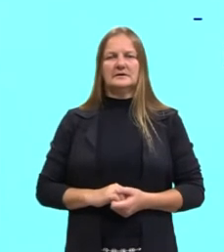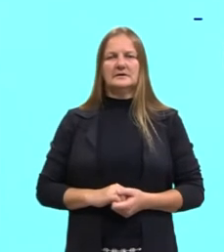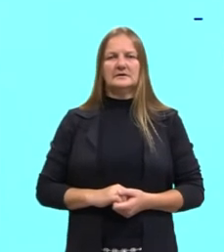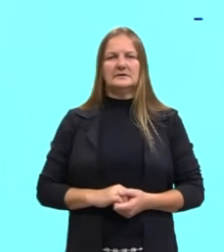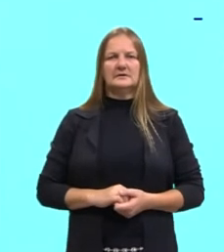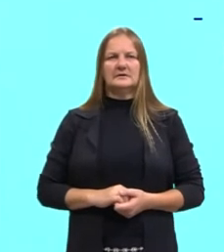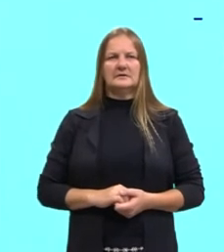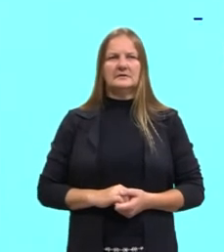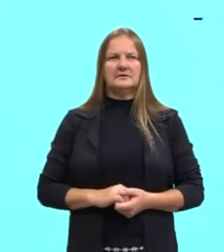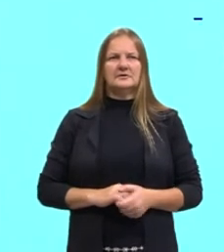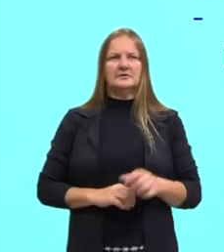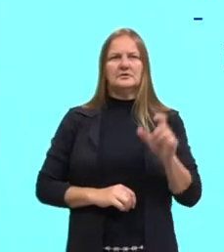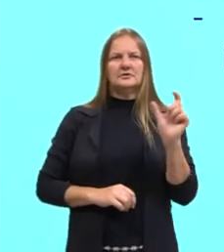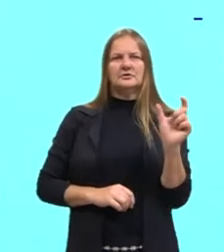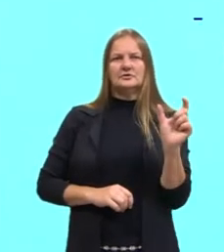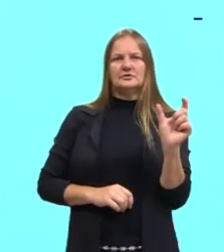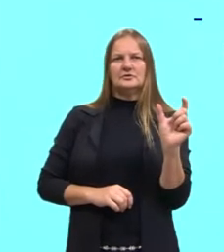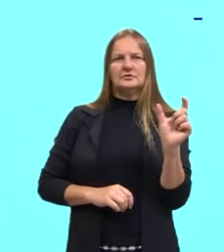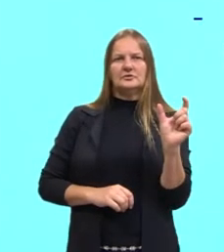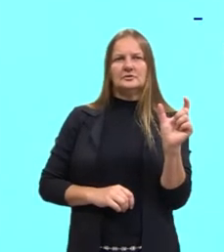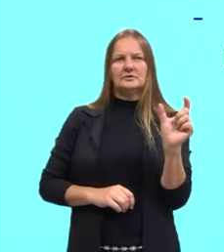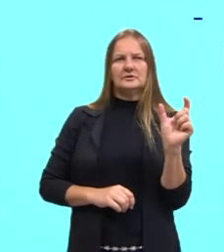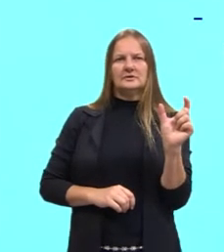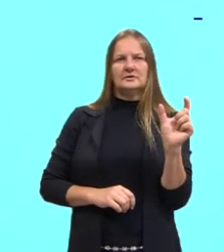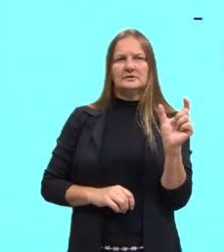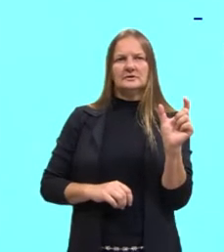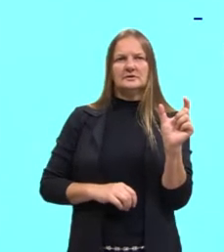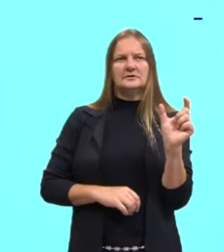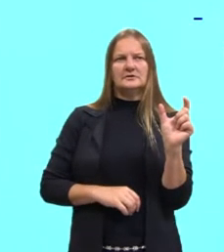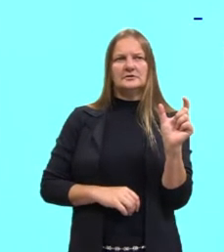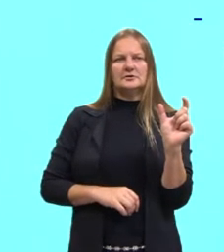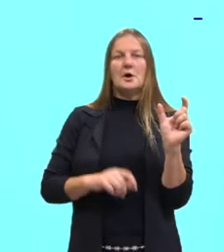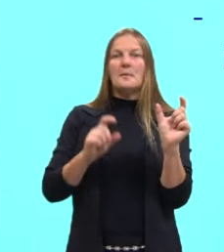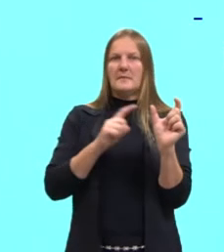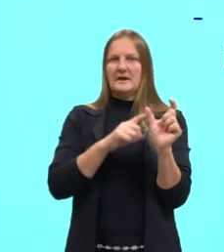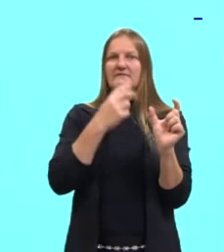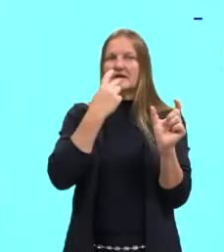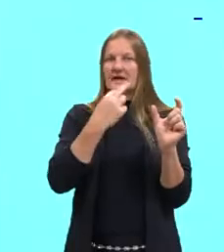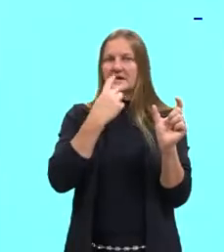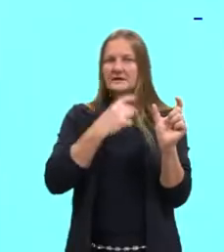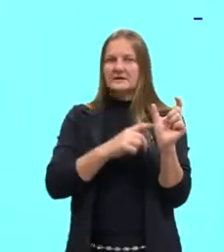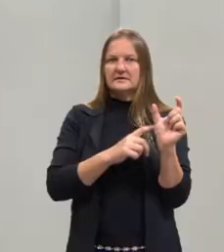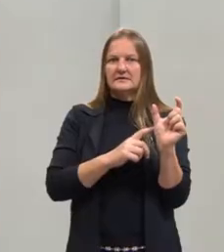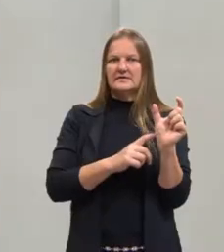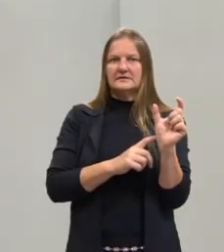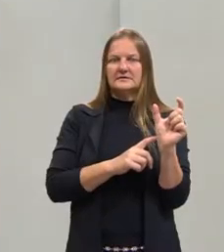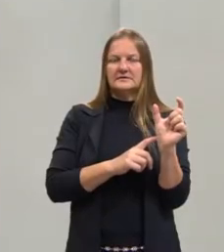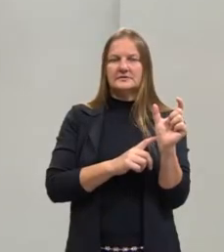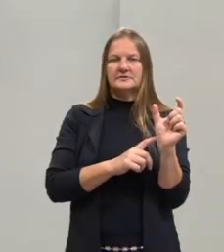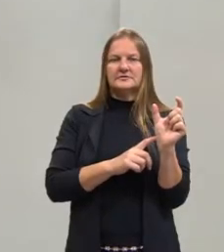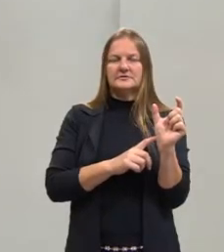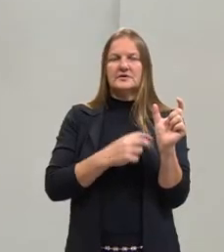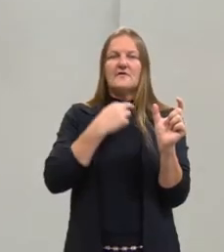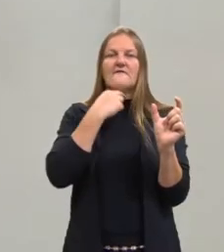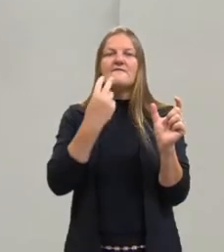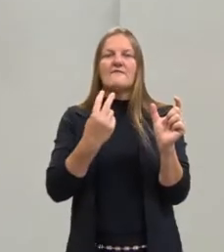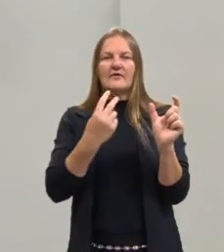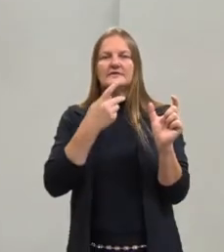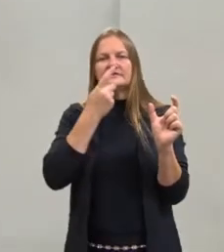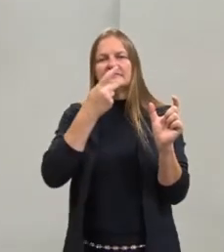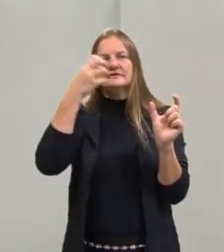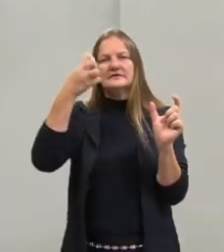Dictionary. Dictionary. Dictionary. A pronúncia já é meio diferente, né?